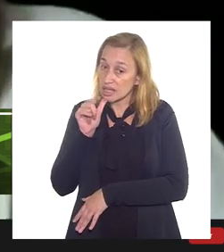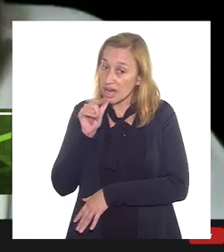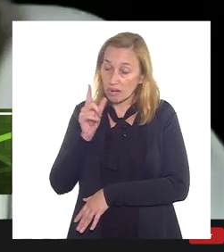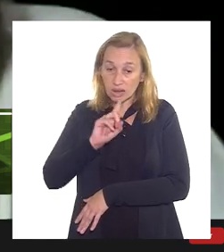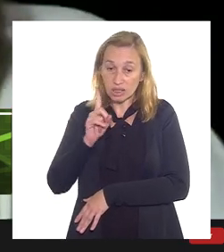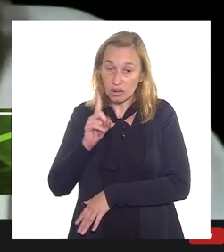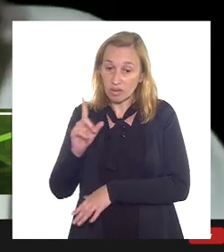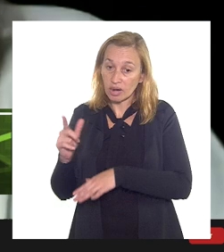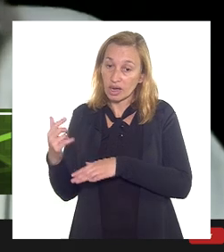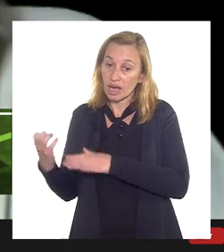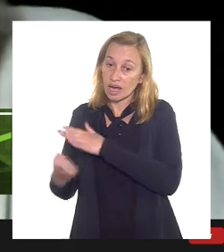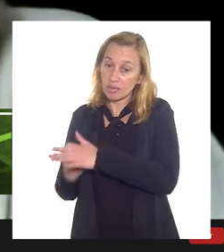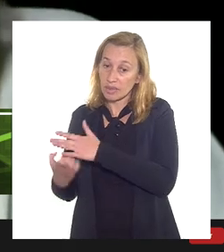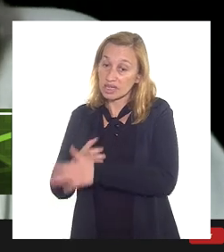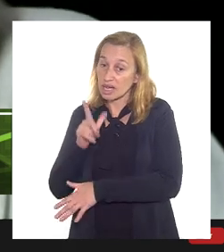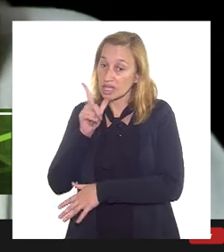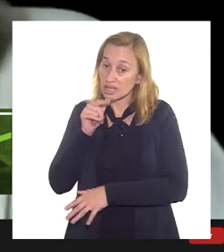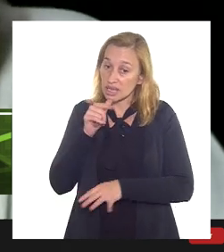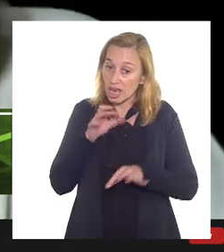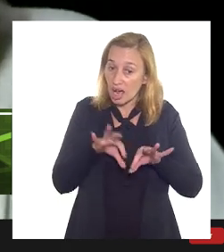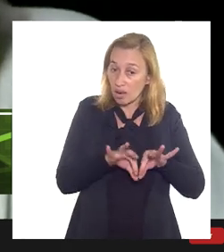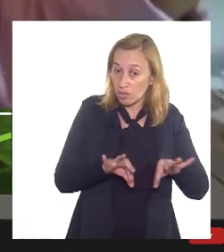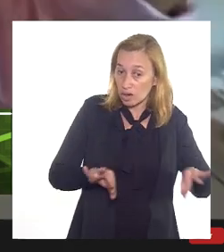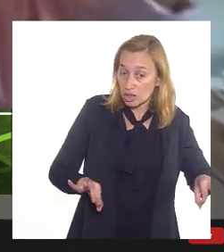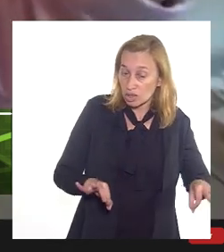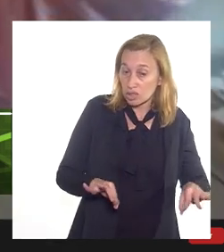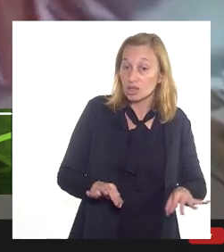ao preço